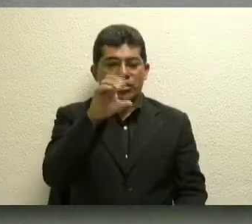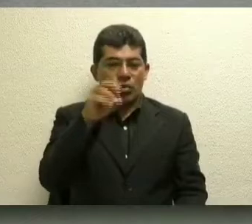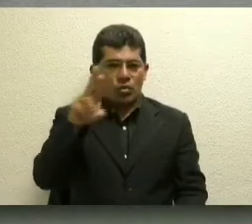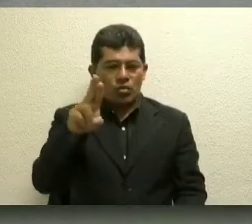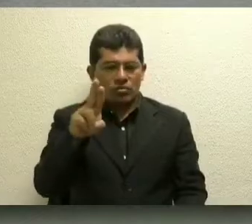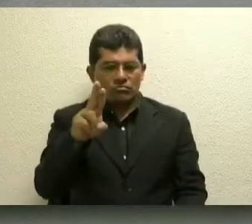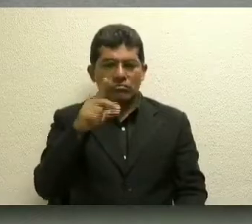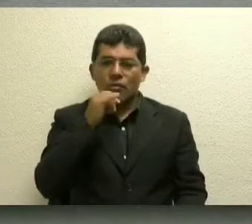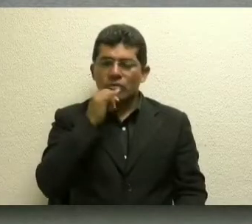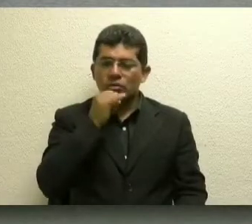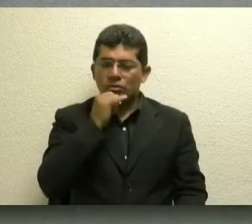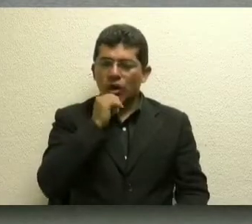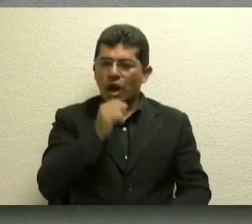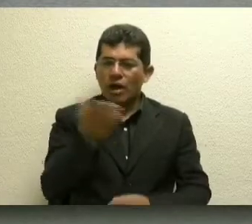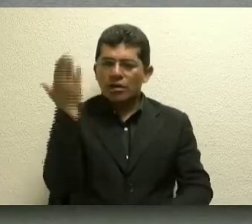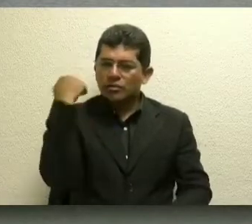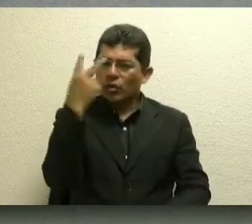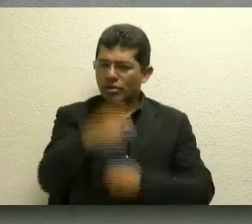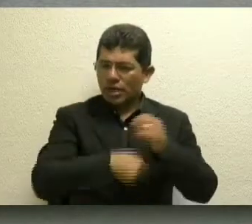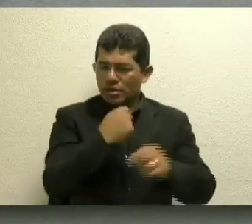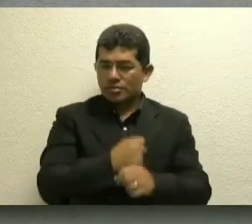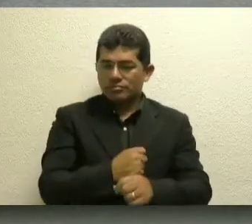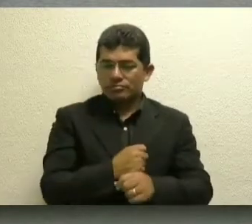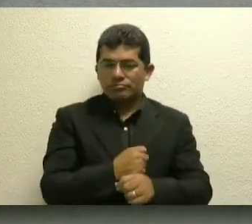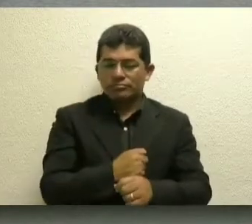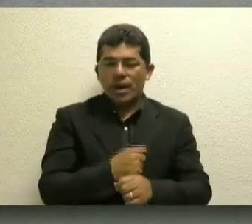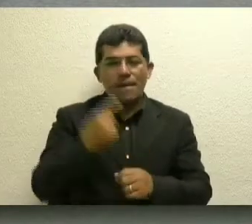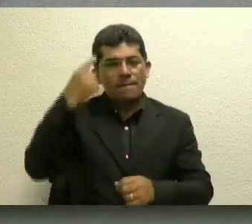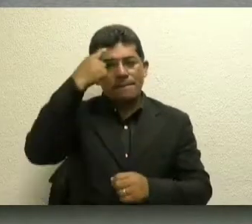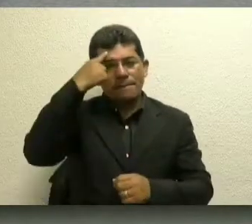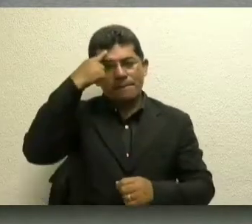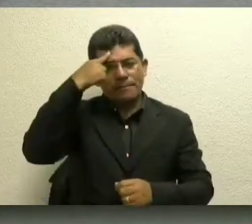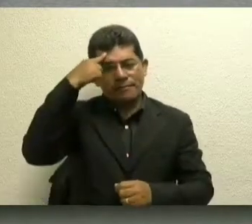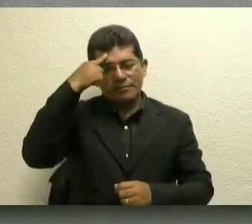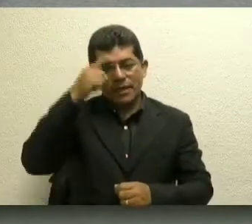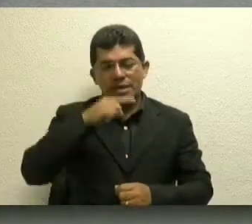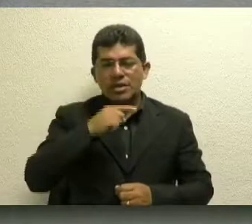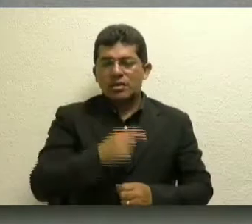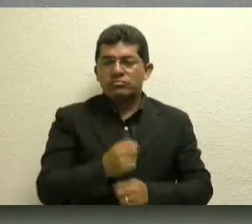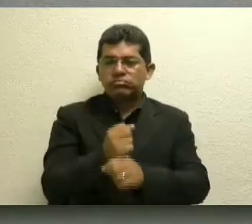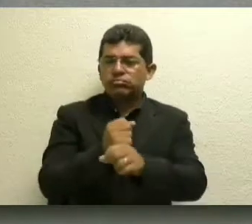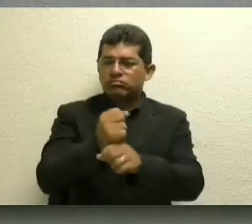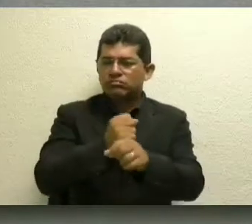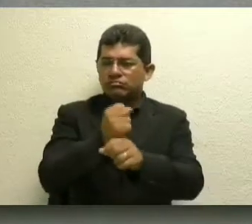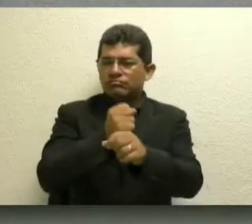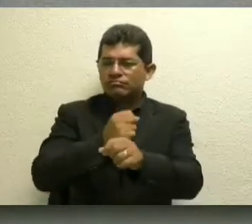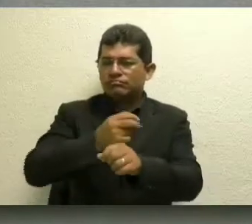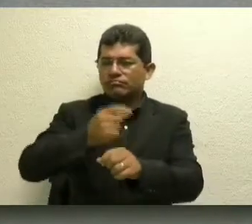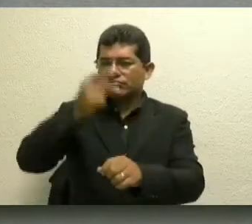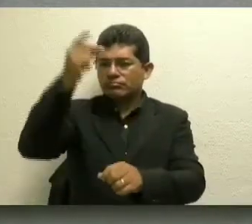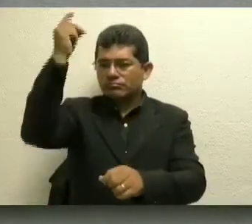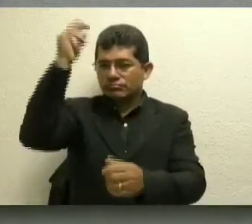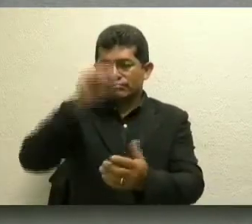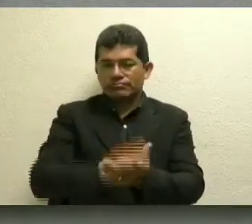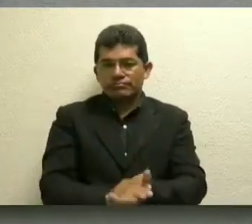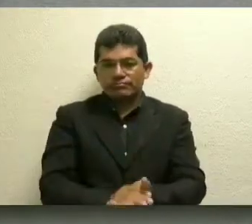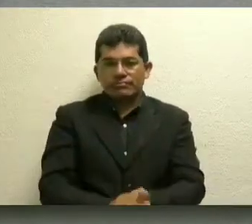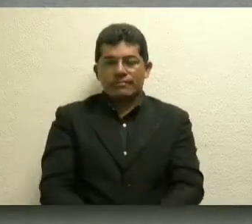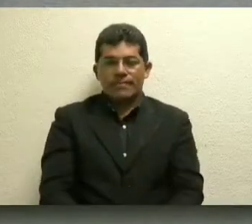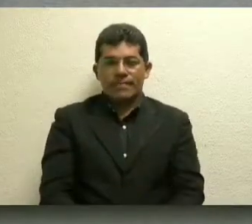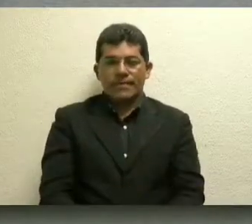Descobri, dois anos atrás, uma meditação milenar, extremamente